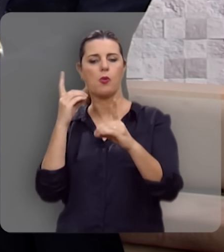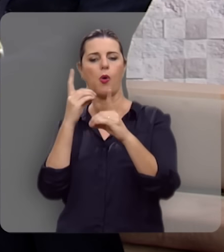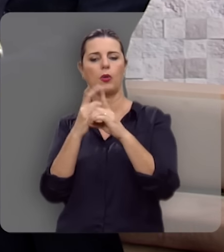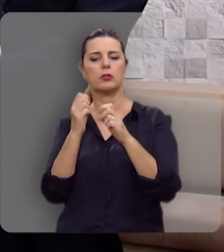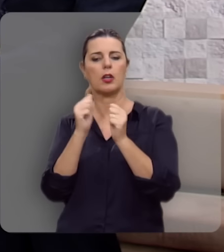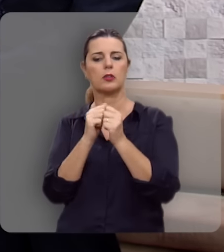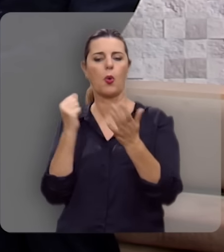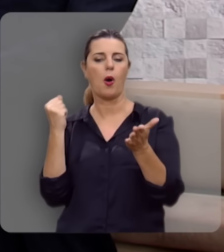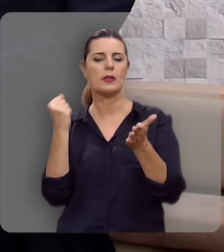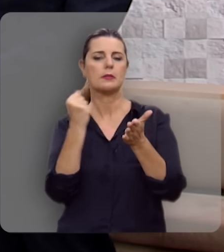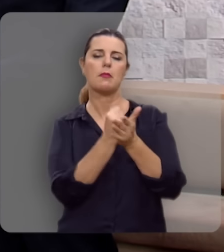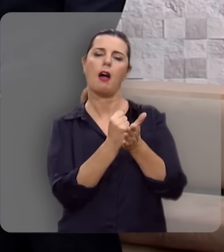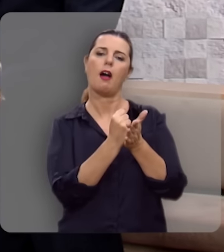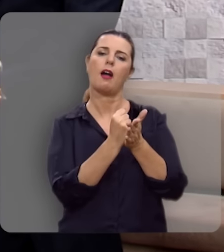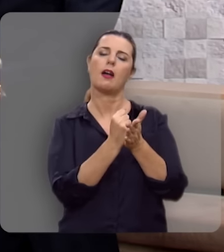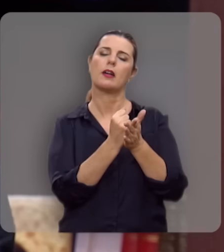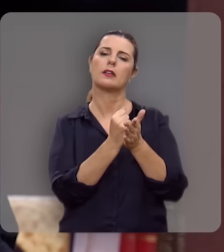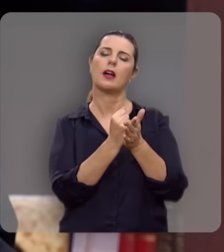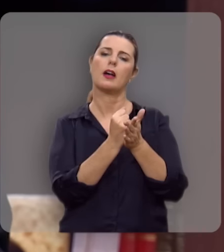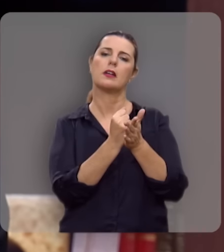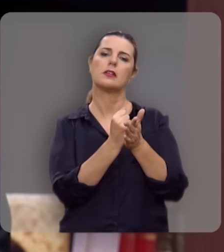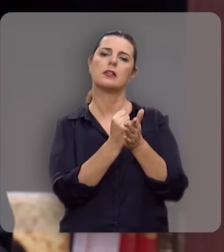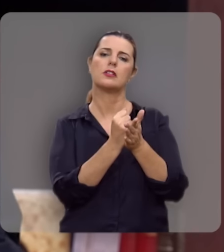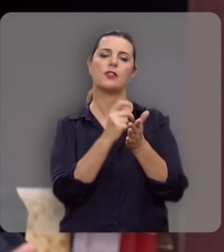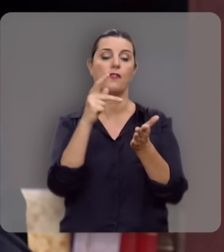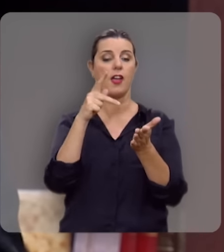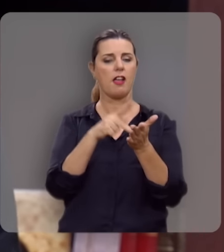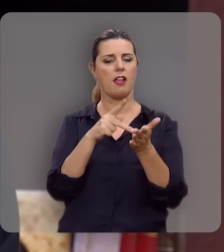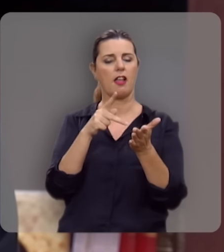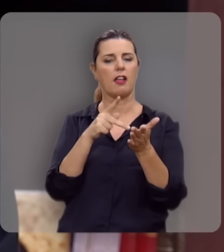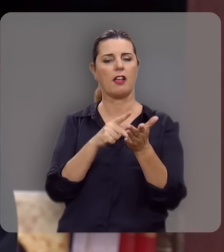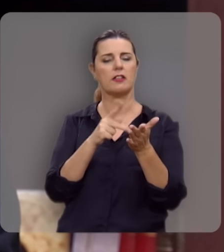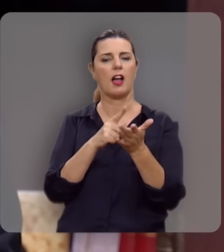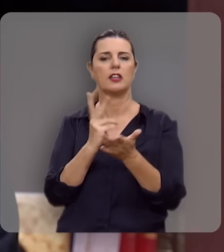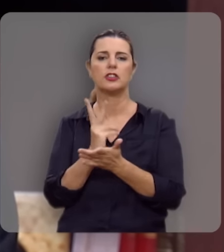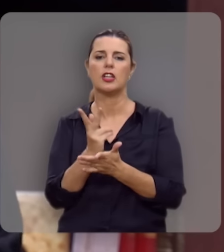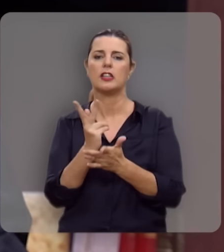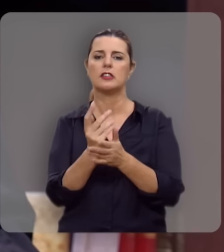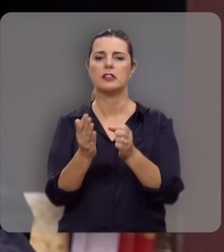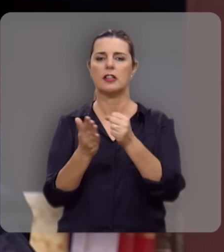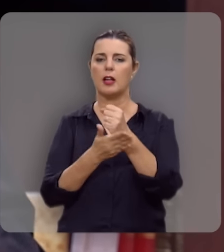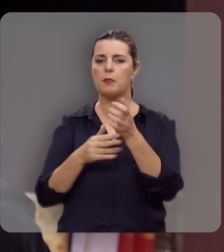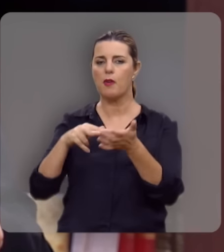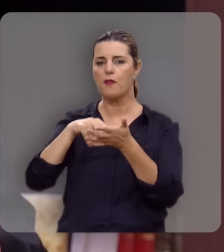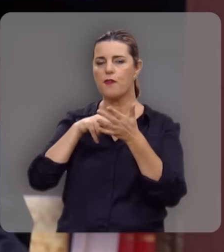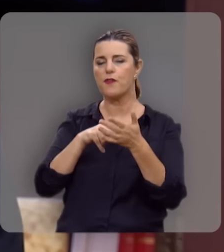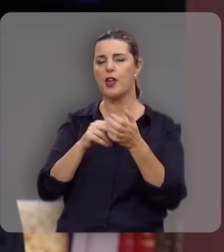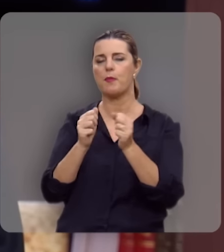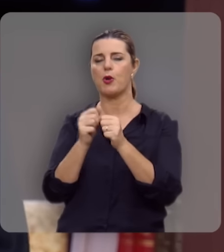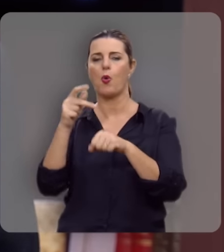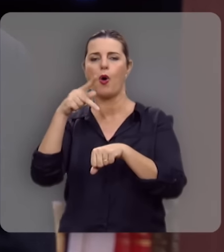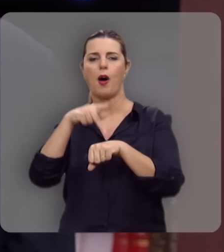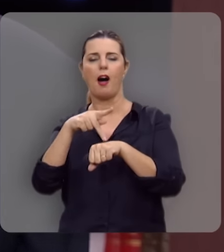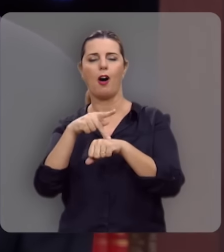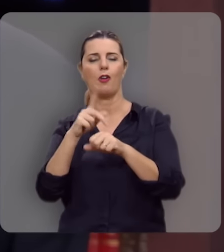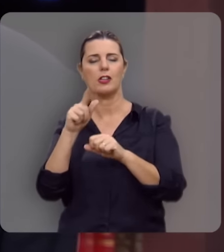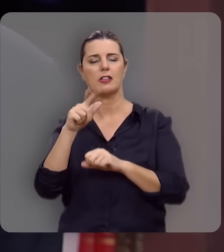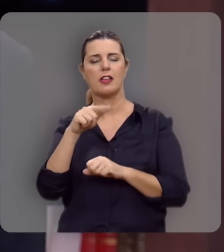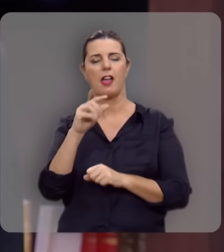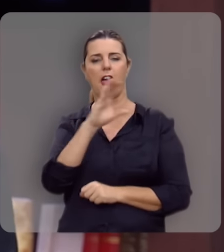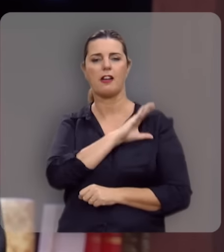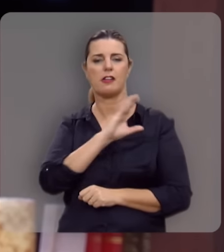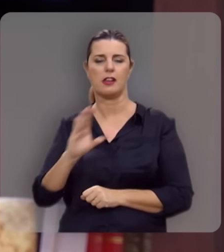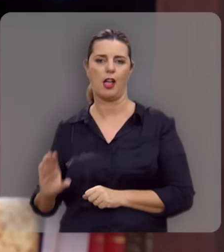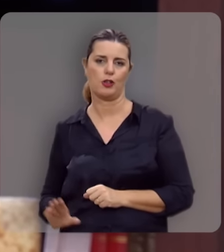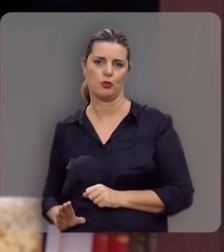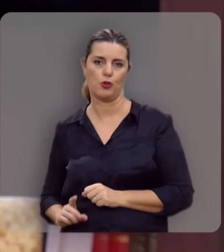encontrada com essas marcas. Amém. Como uma igreja genuína e verdadeira sempre ancorada na rocha que é Cristo. Glória